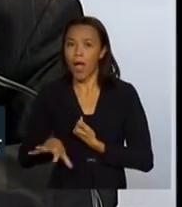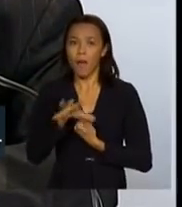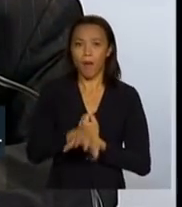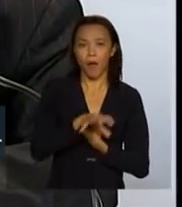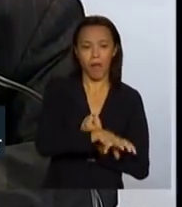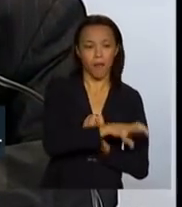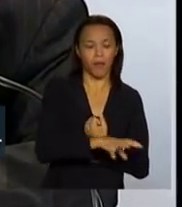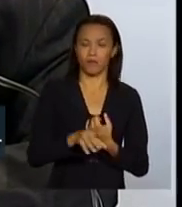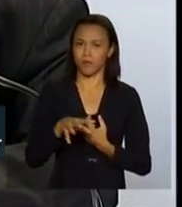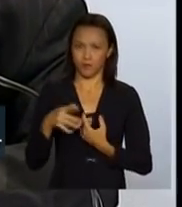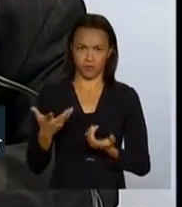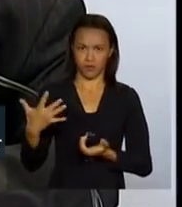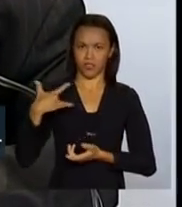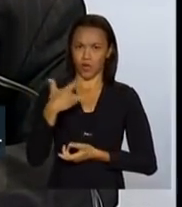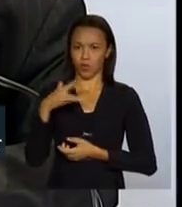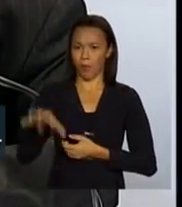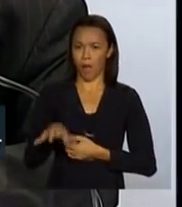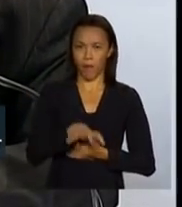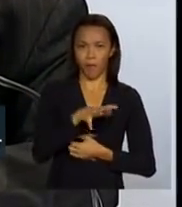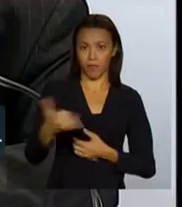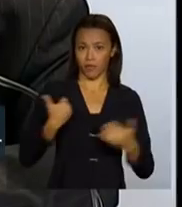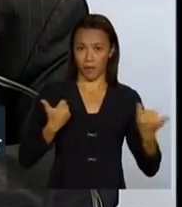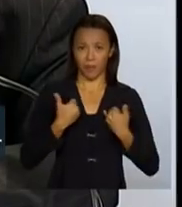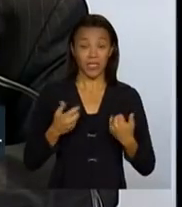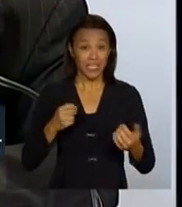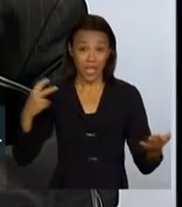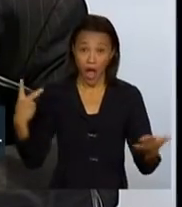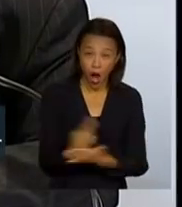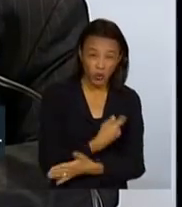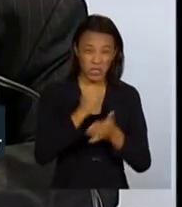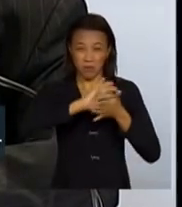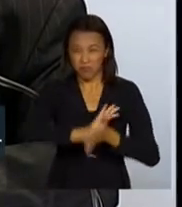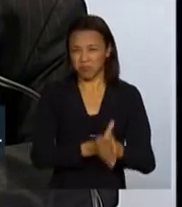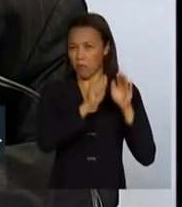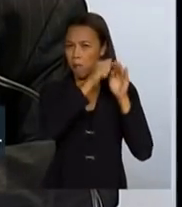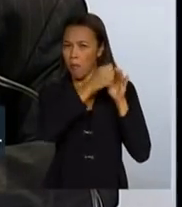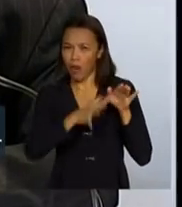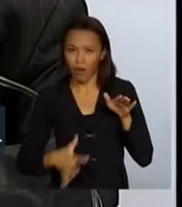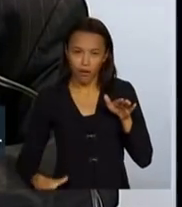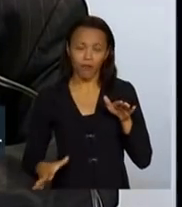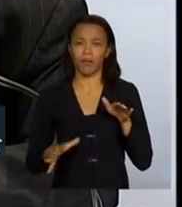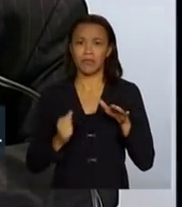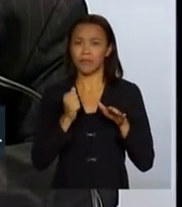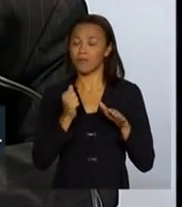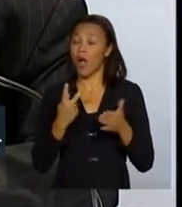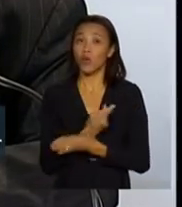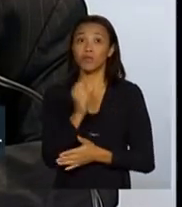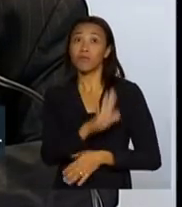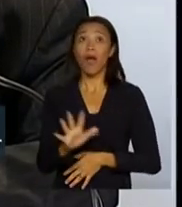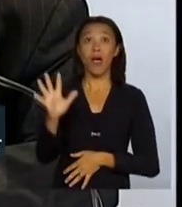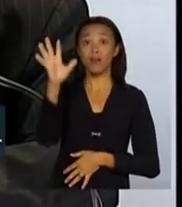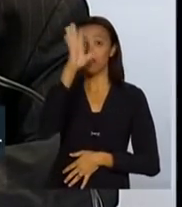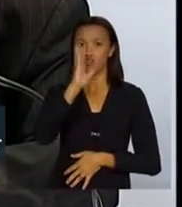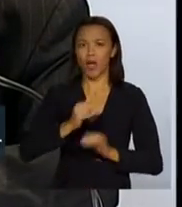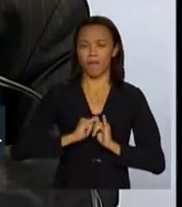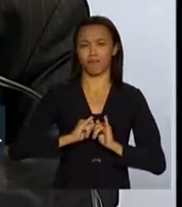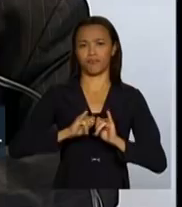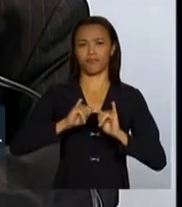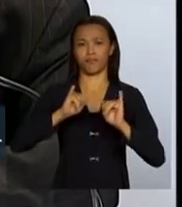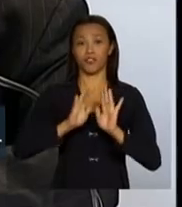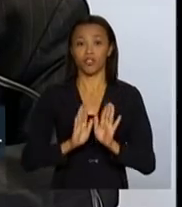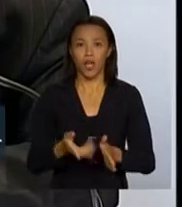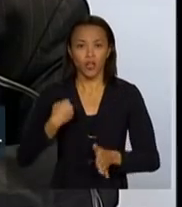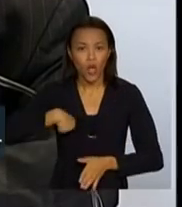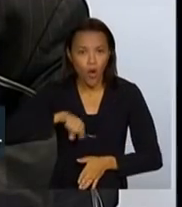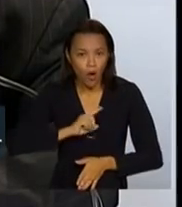a informação da saúde. se nós tivermos um desastre de caráter nacional instituído, declarado, nós